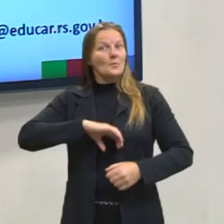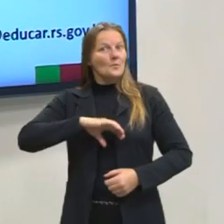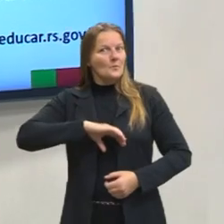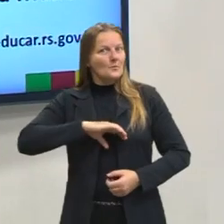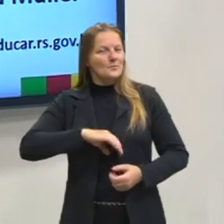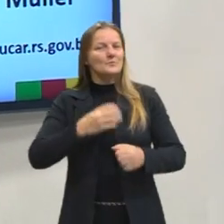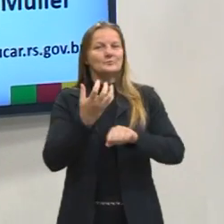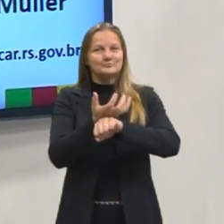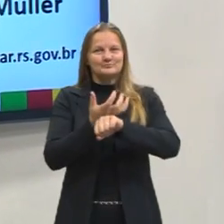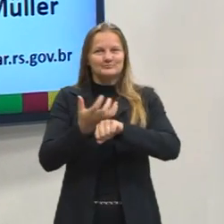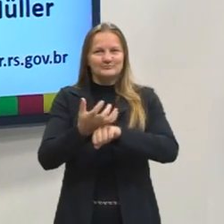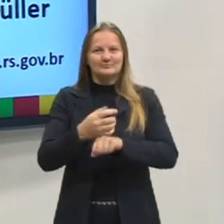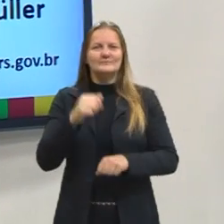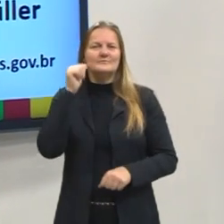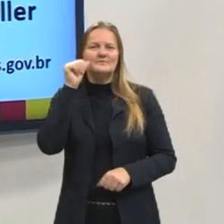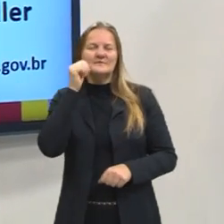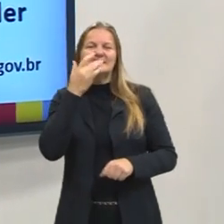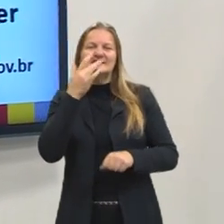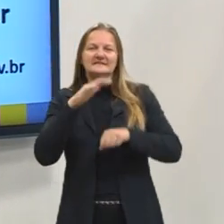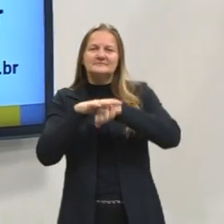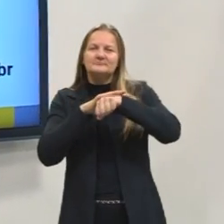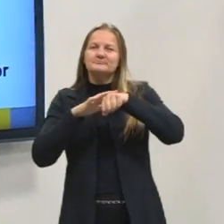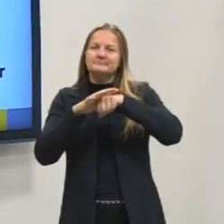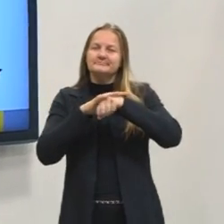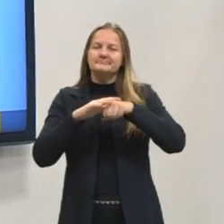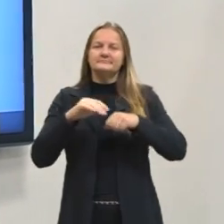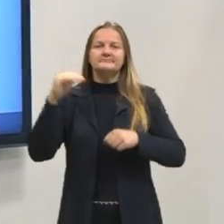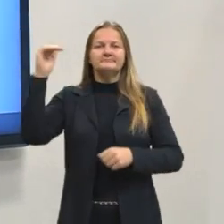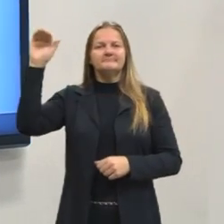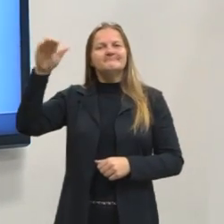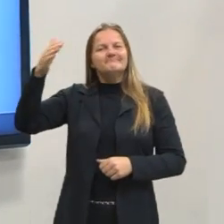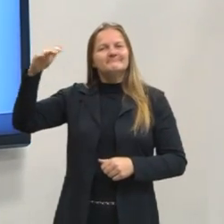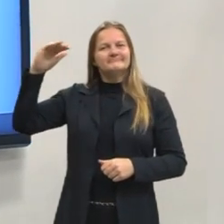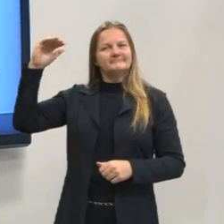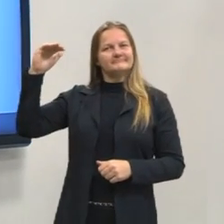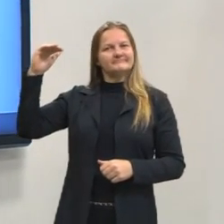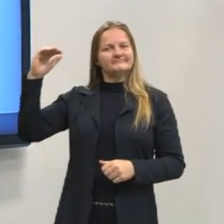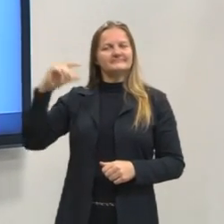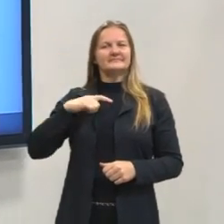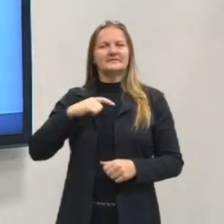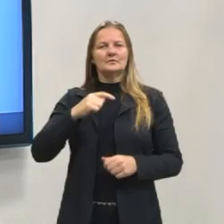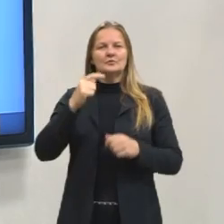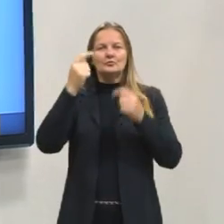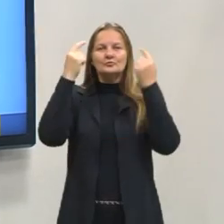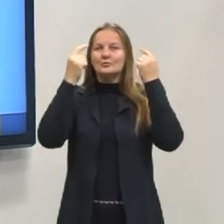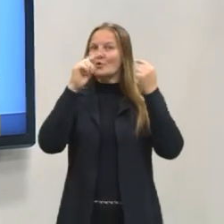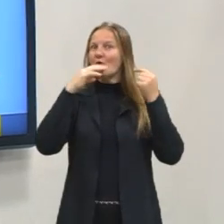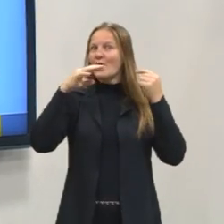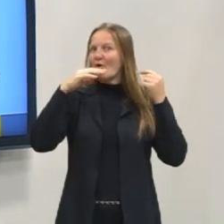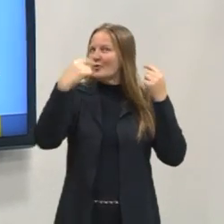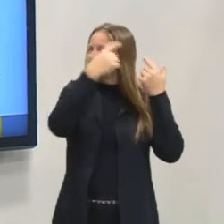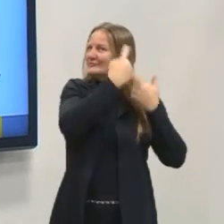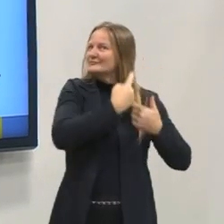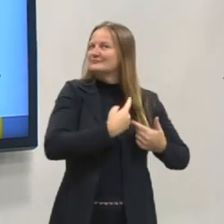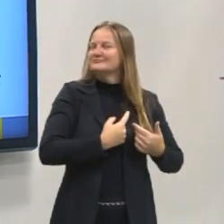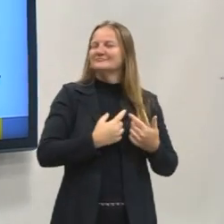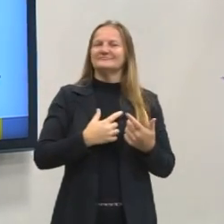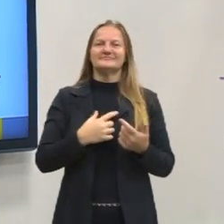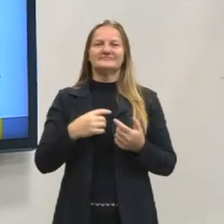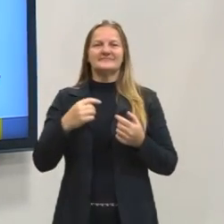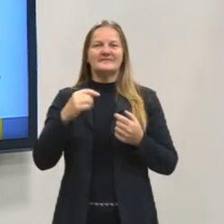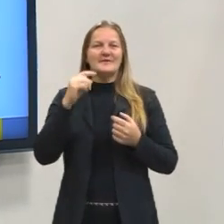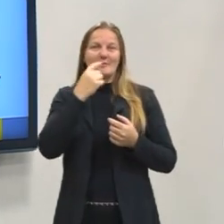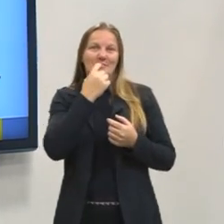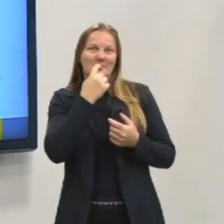portuguesa, sou uma mulher branca, de estatura mediana, tenho cabelos coloridos, pintados de vermelho, hoje